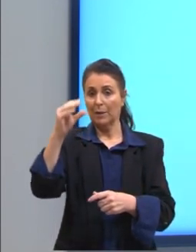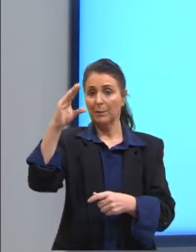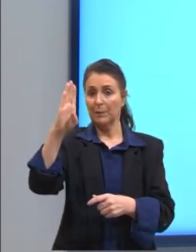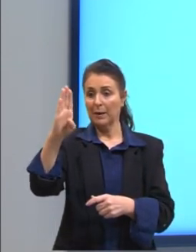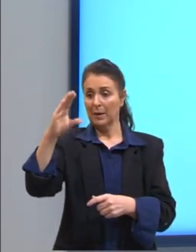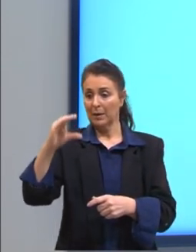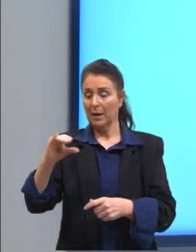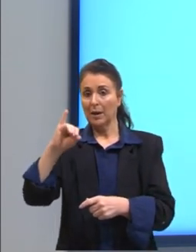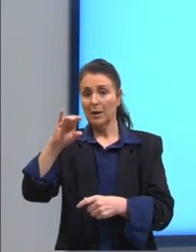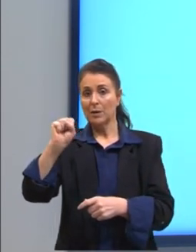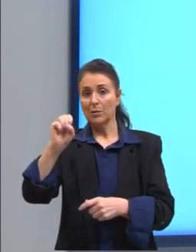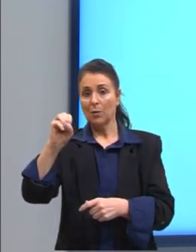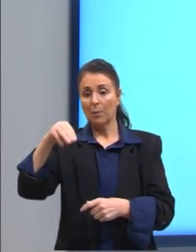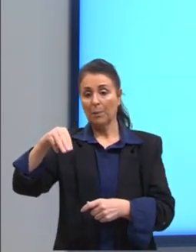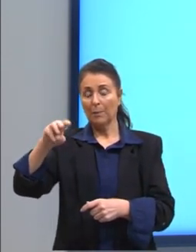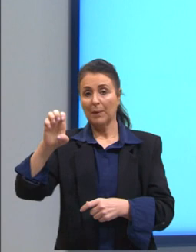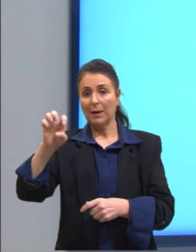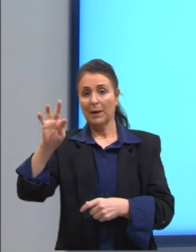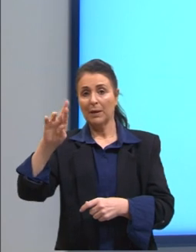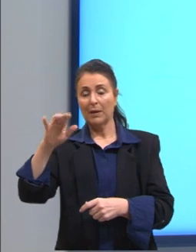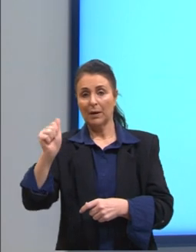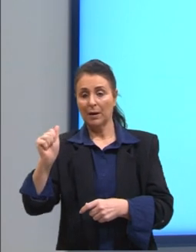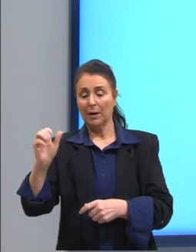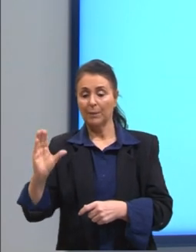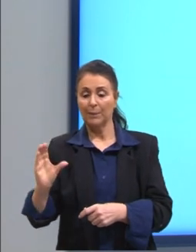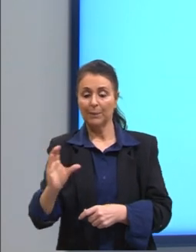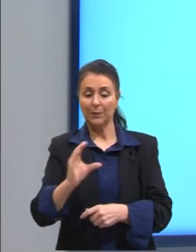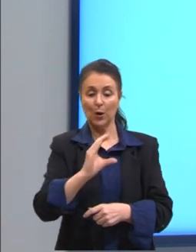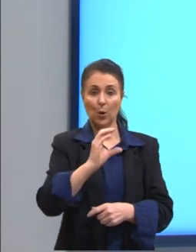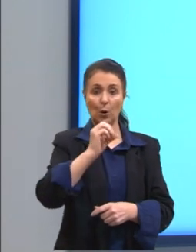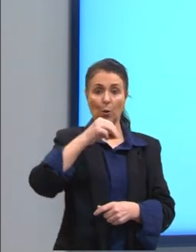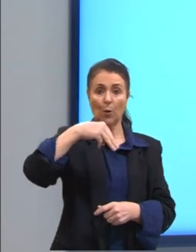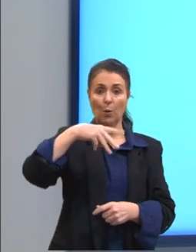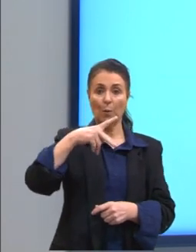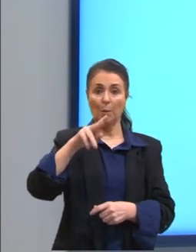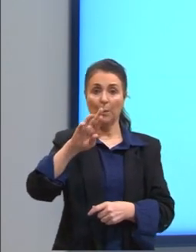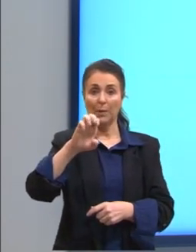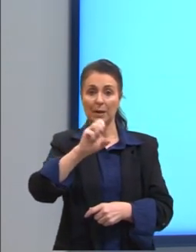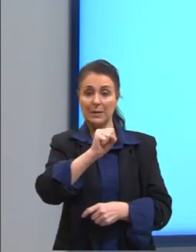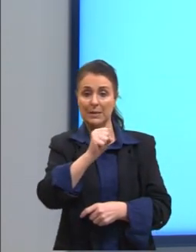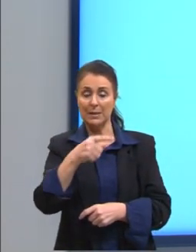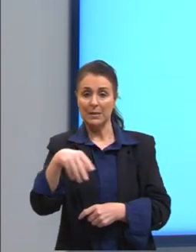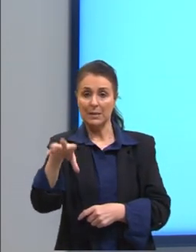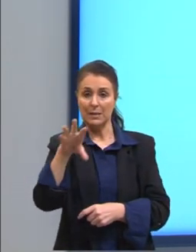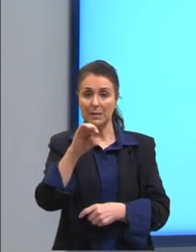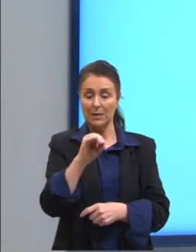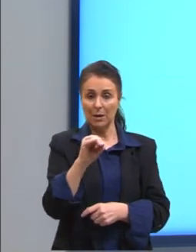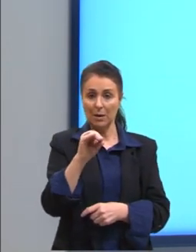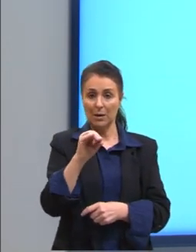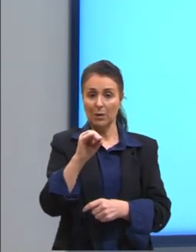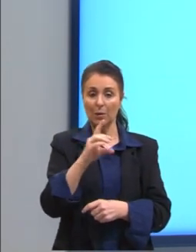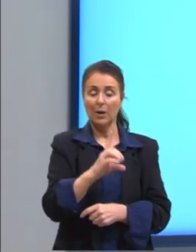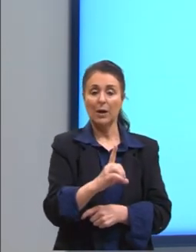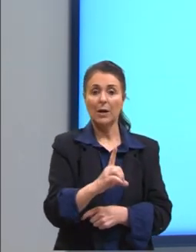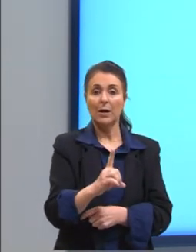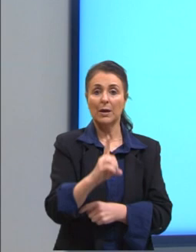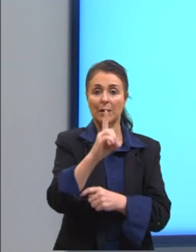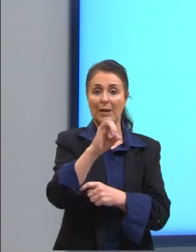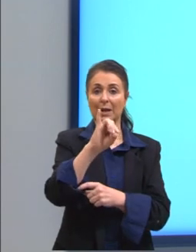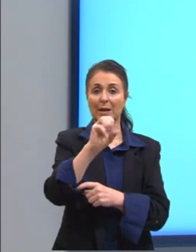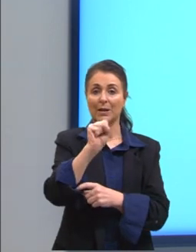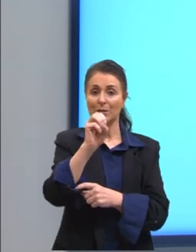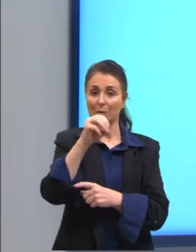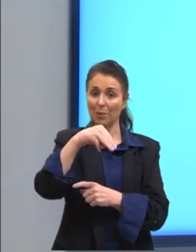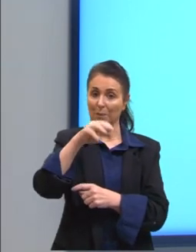isométrica, de C para D, compressão isobárica, e de D para transformação isométrica